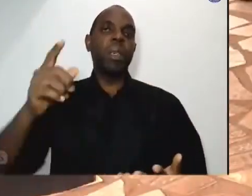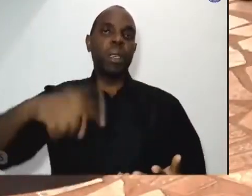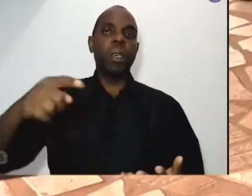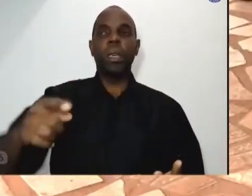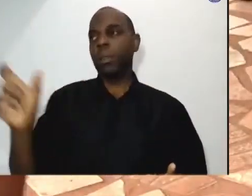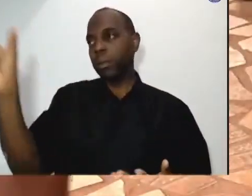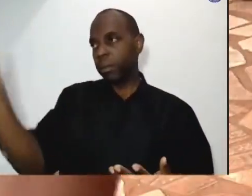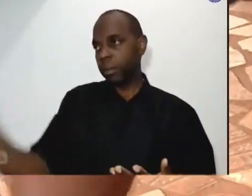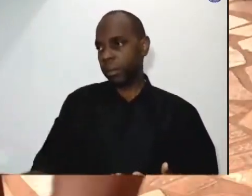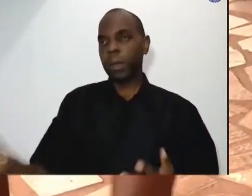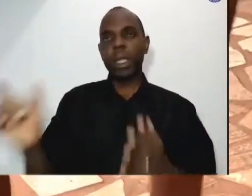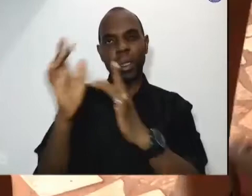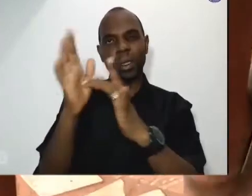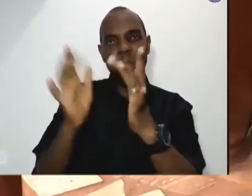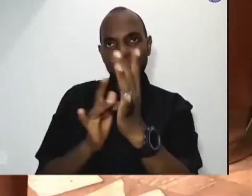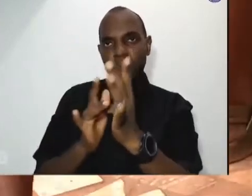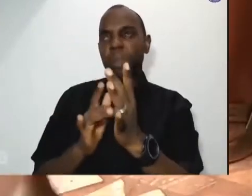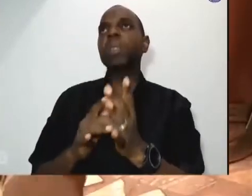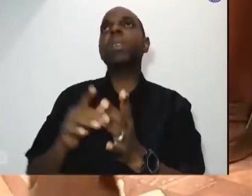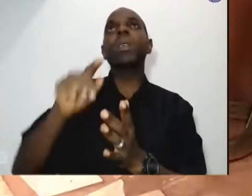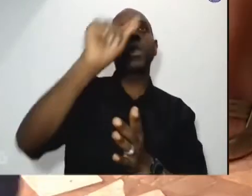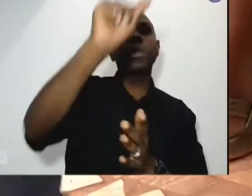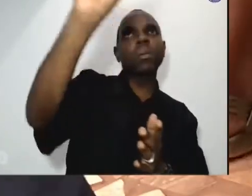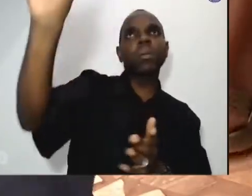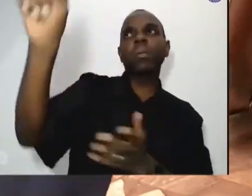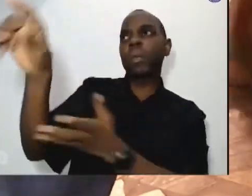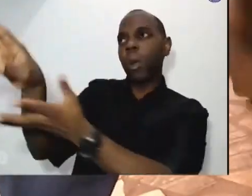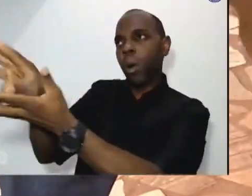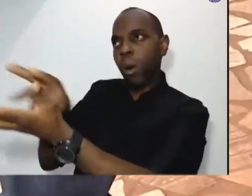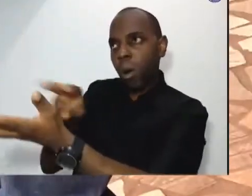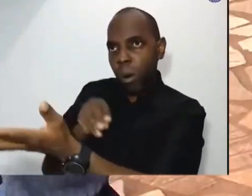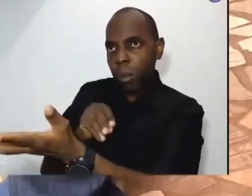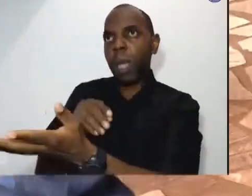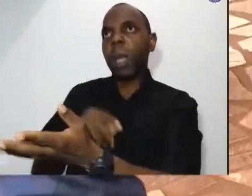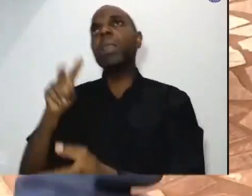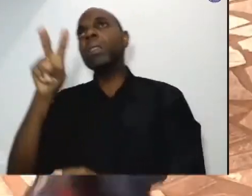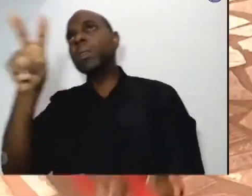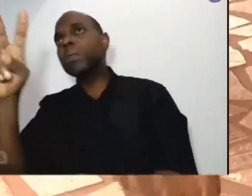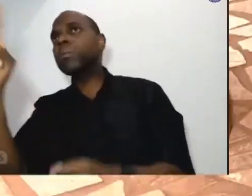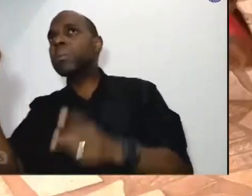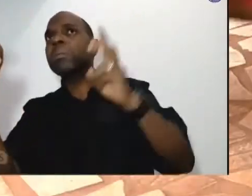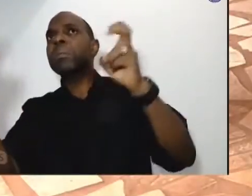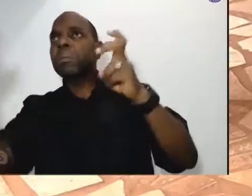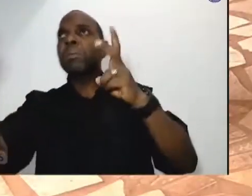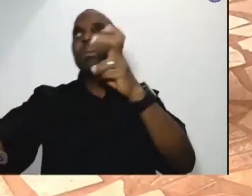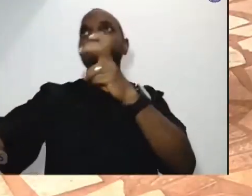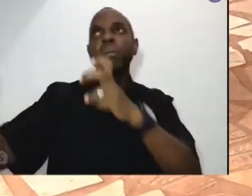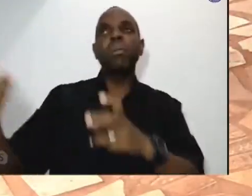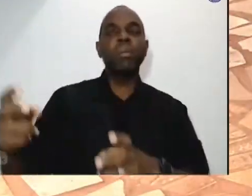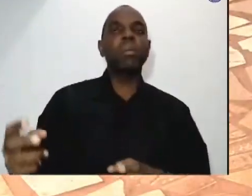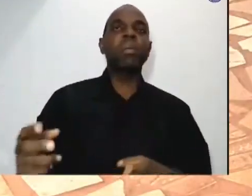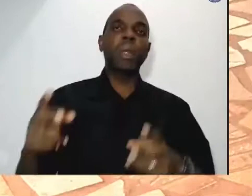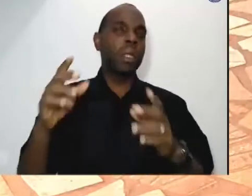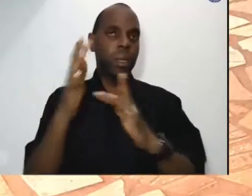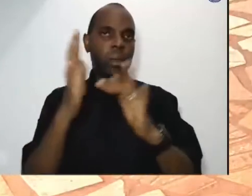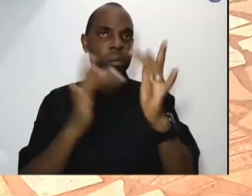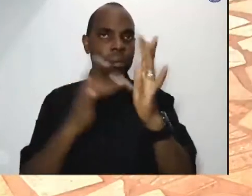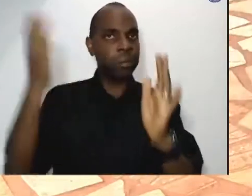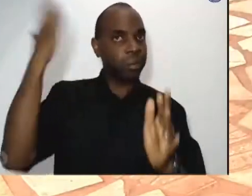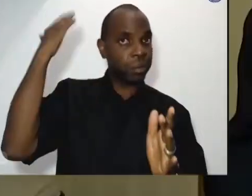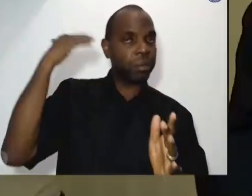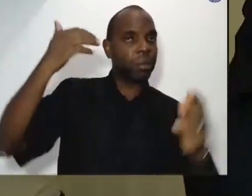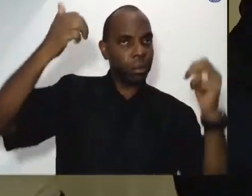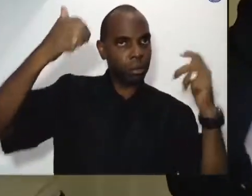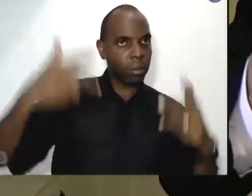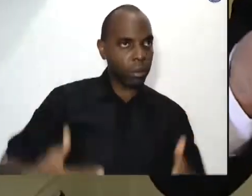Um dia, ele vai nos dizer, quando fizeste a um dos menores dos meus irmãos, foi a mim que o